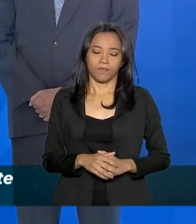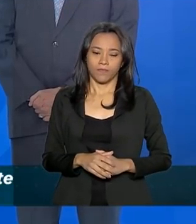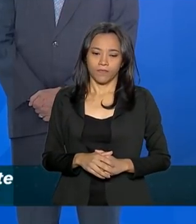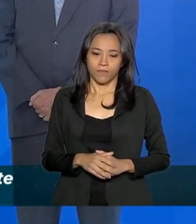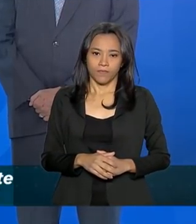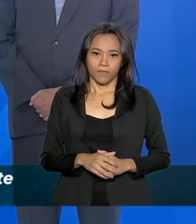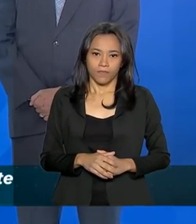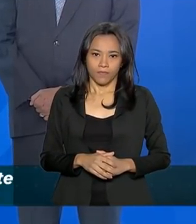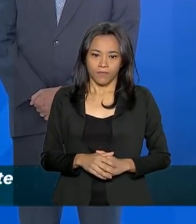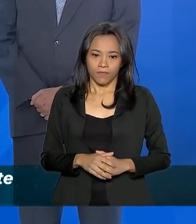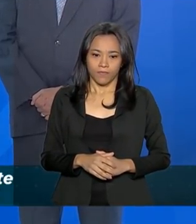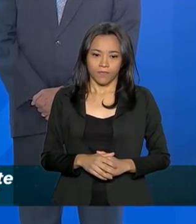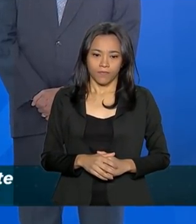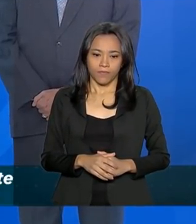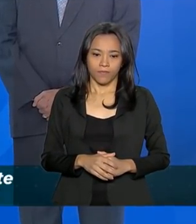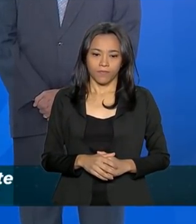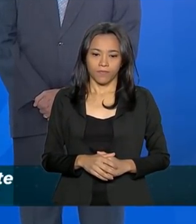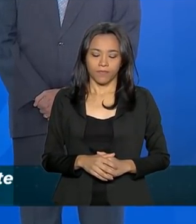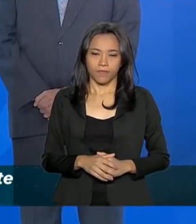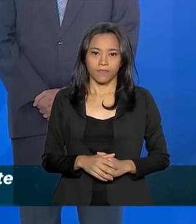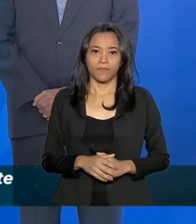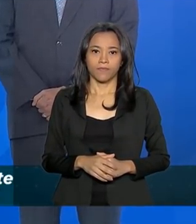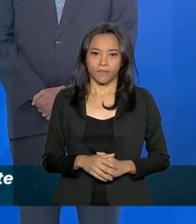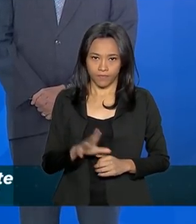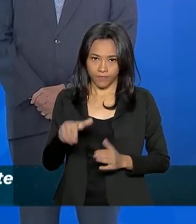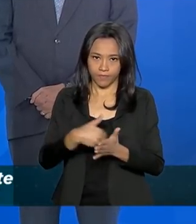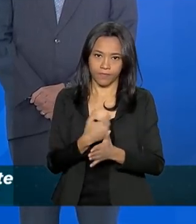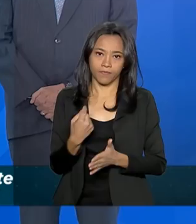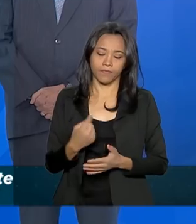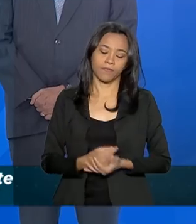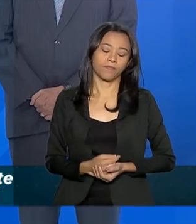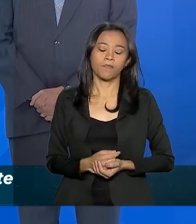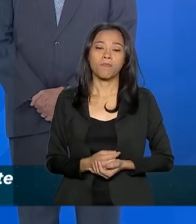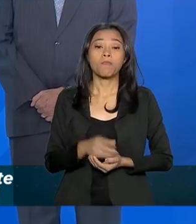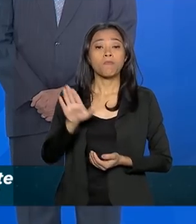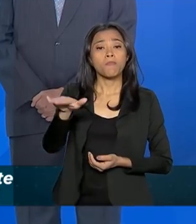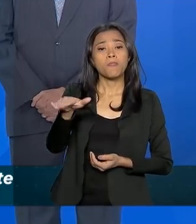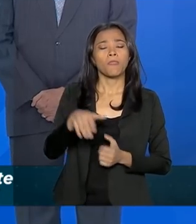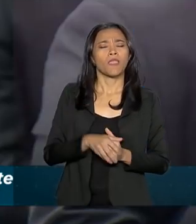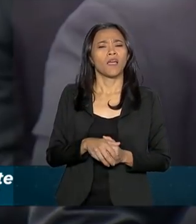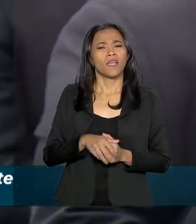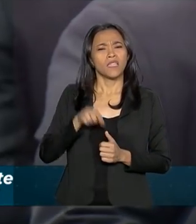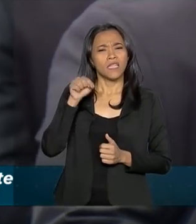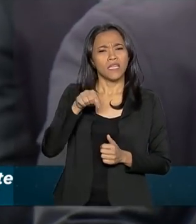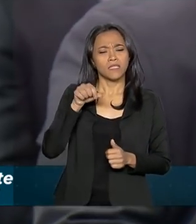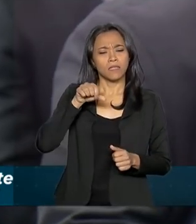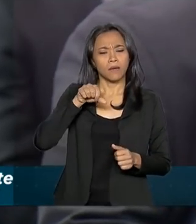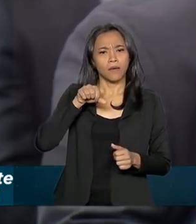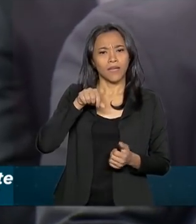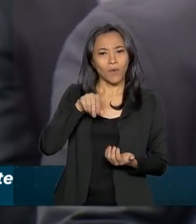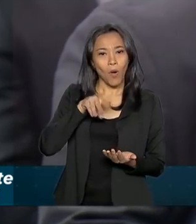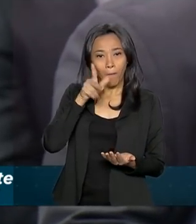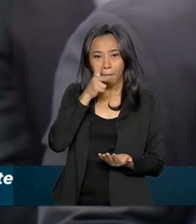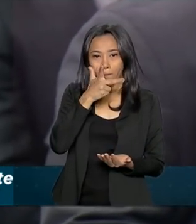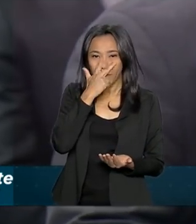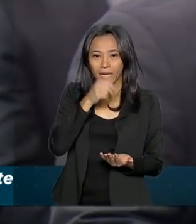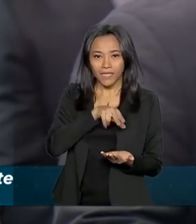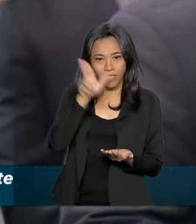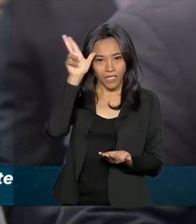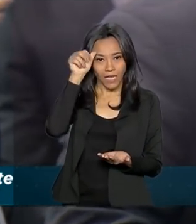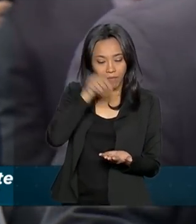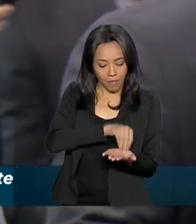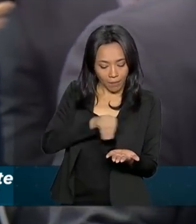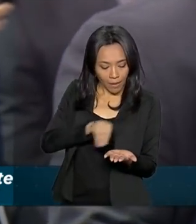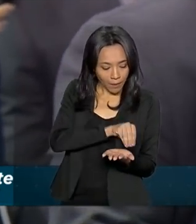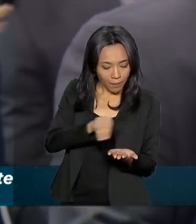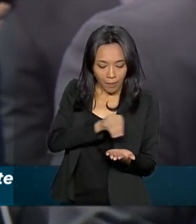Não não? Quanto você quiser. Obrigada. Presidente, eu queria saber se nessa mudança, nesse xadrez, essa